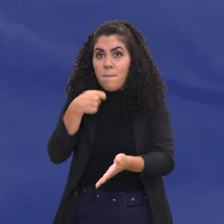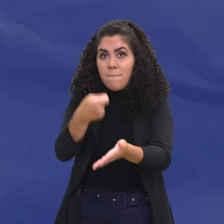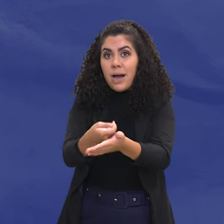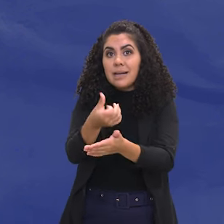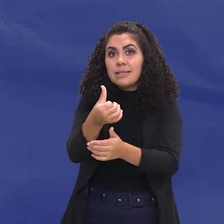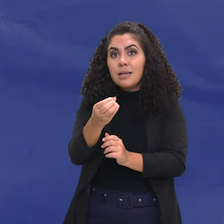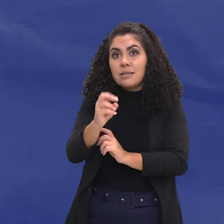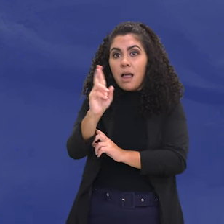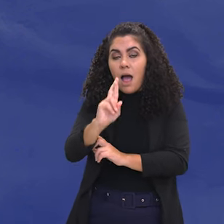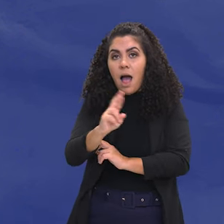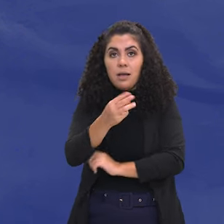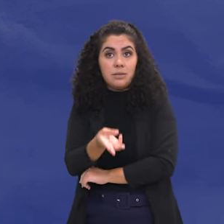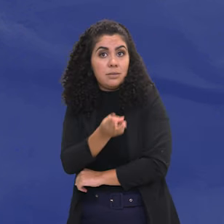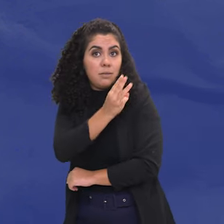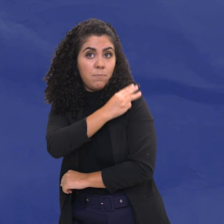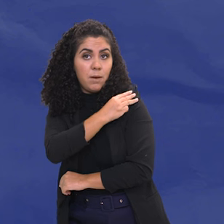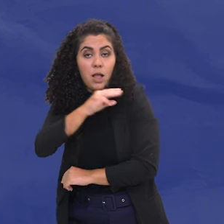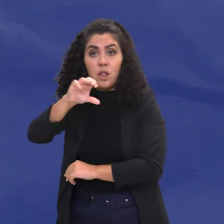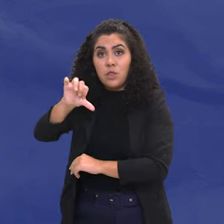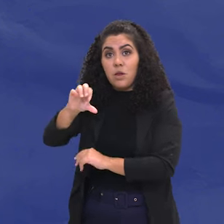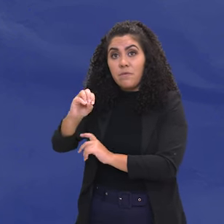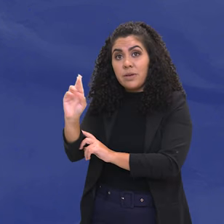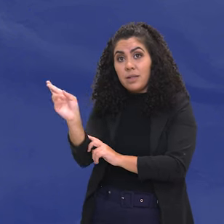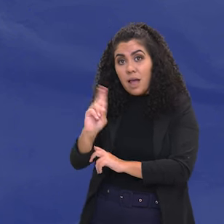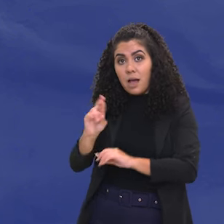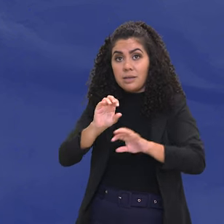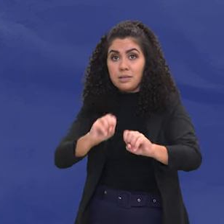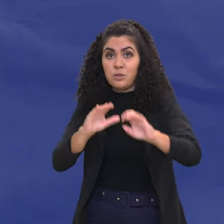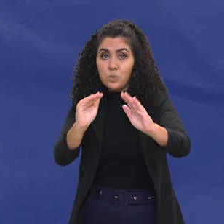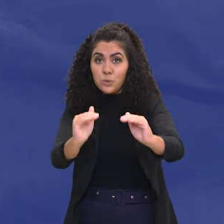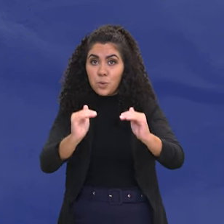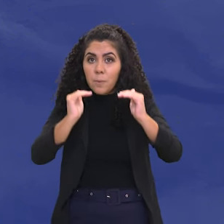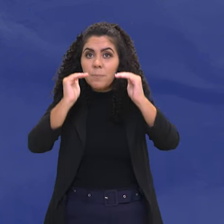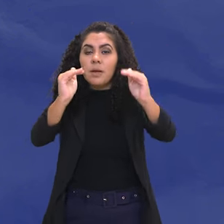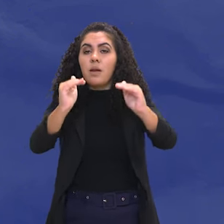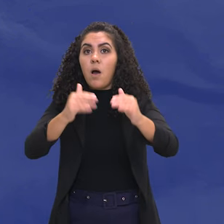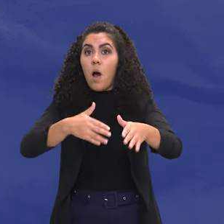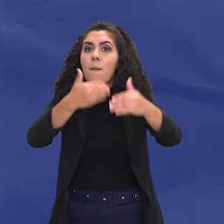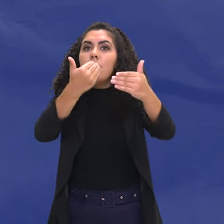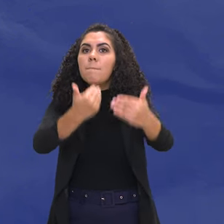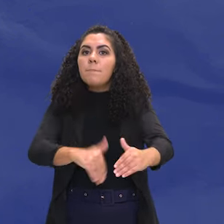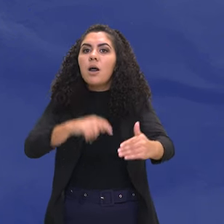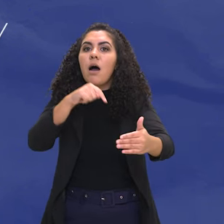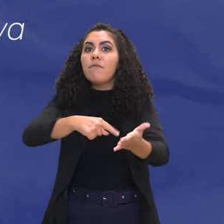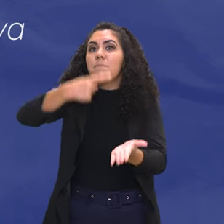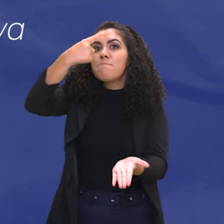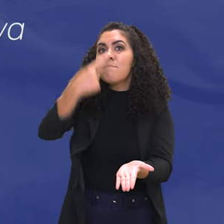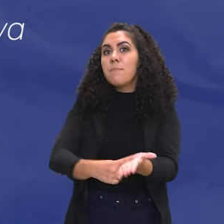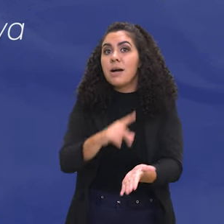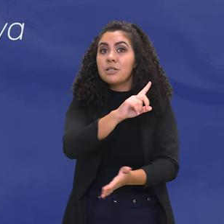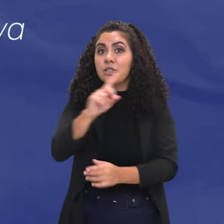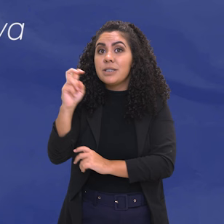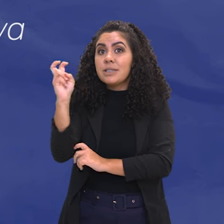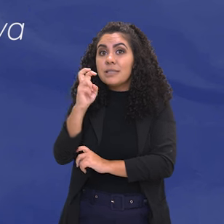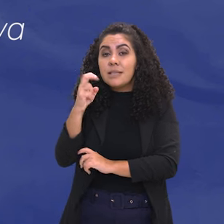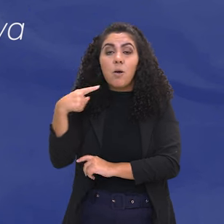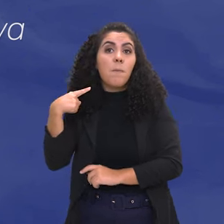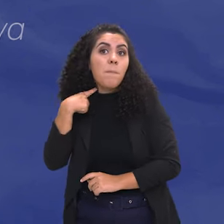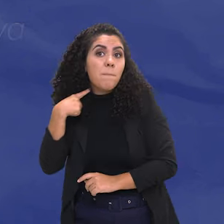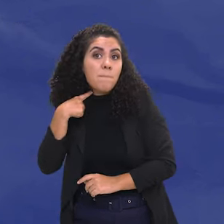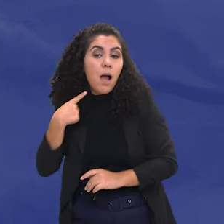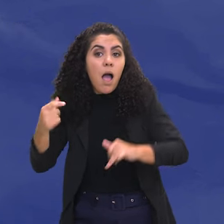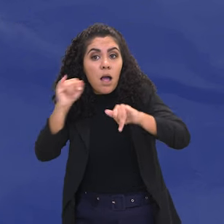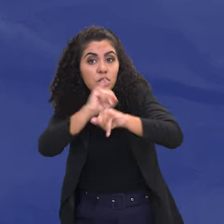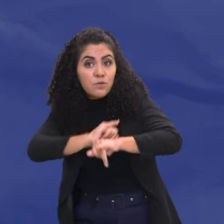R$ 60,00 para vagas de nível médio e R$ 90,00 para nível superior. A aplicação das provas está marcada para 5 de